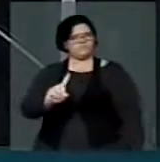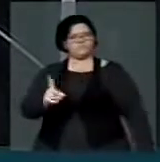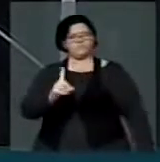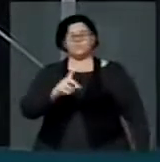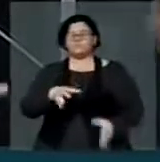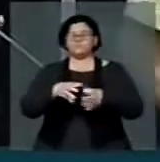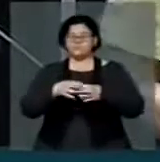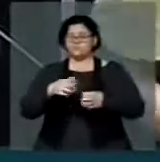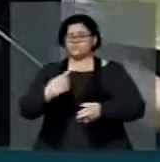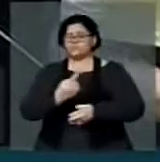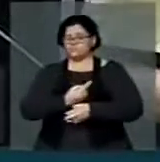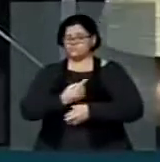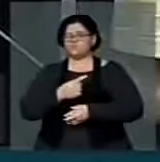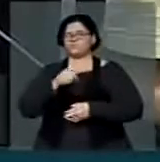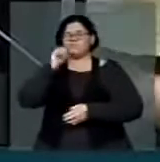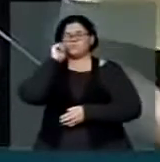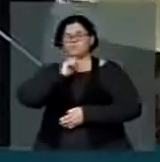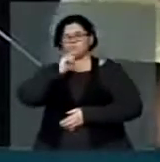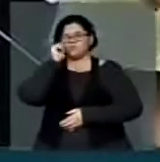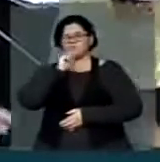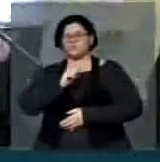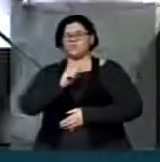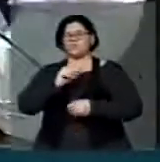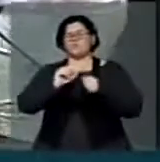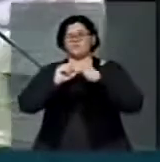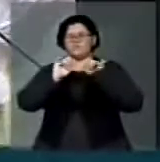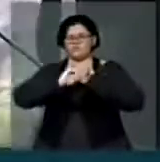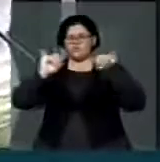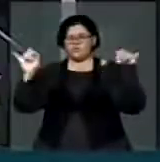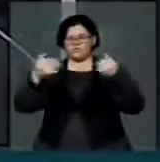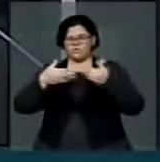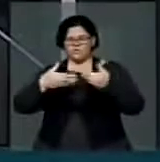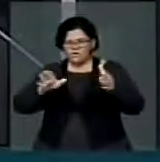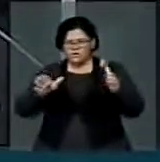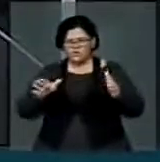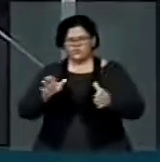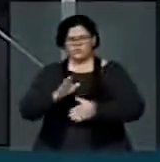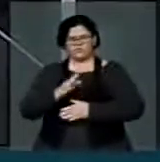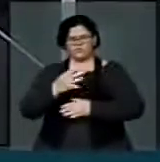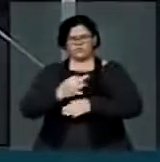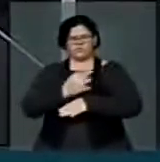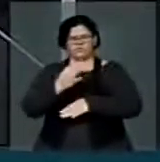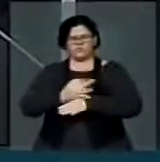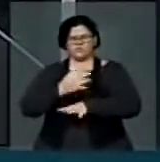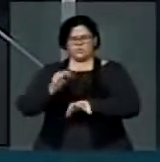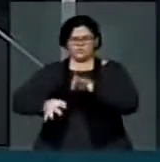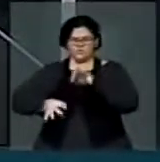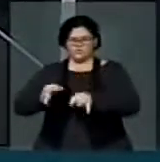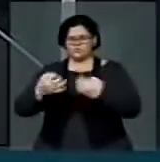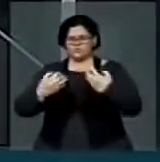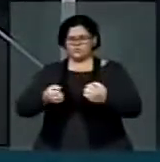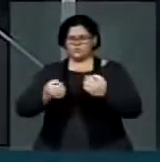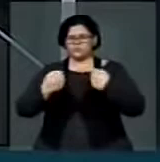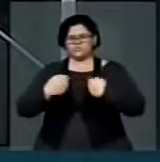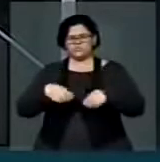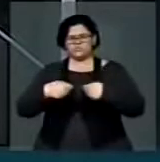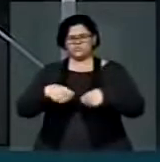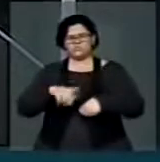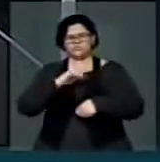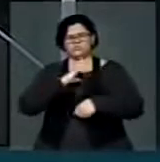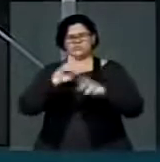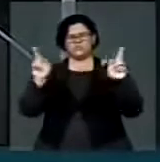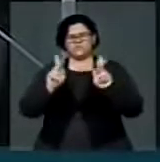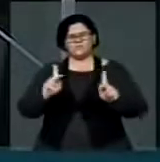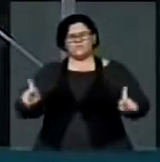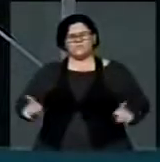campanha de combate à intolerância pela justiça e pela paz nas ruas. E aproveito a oportunidade